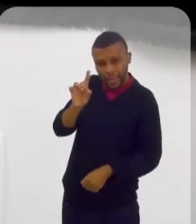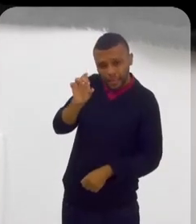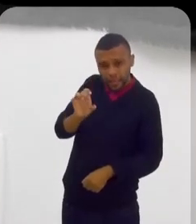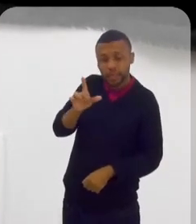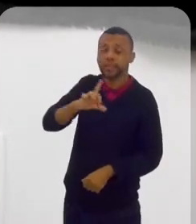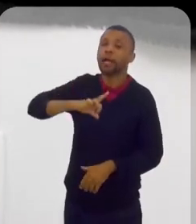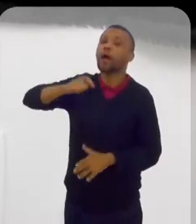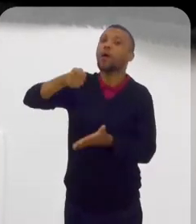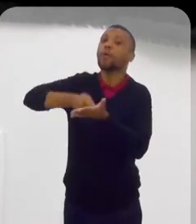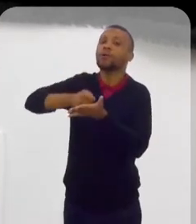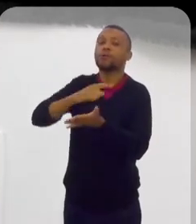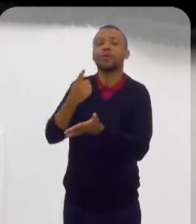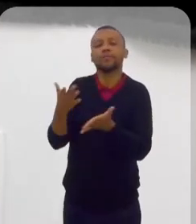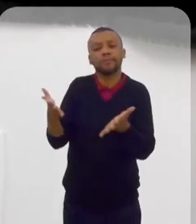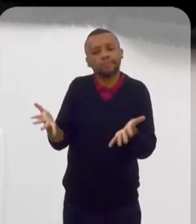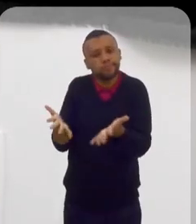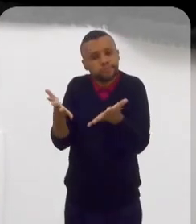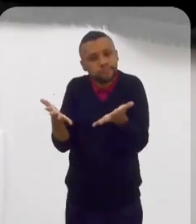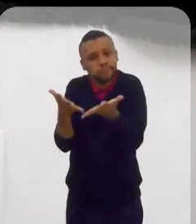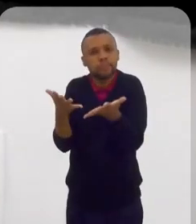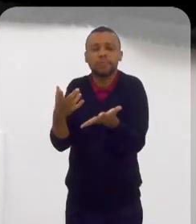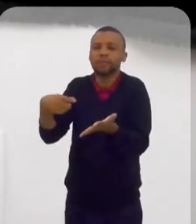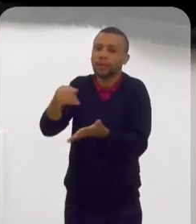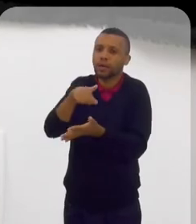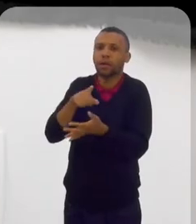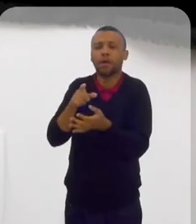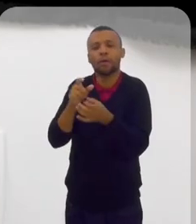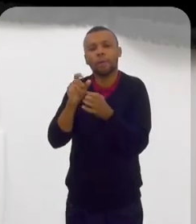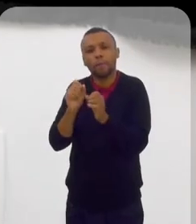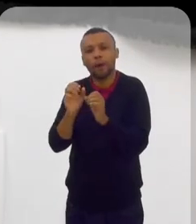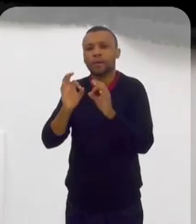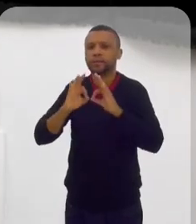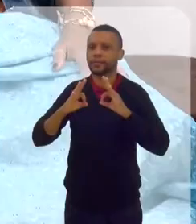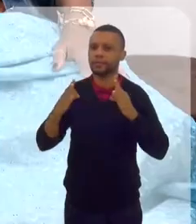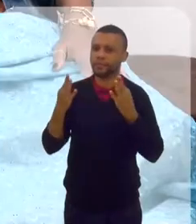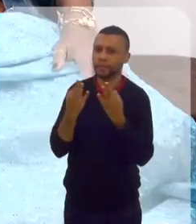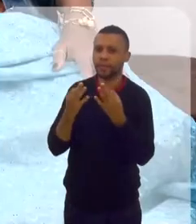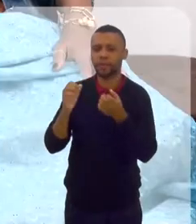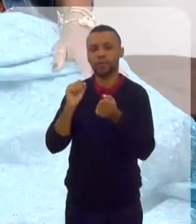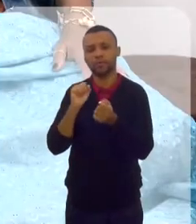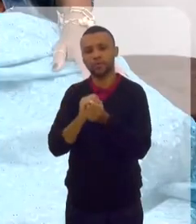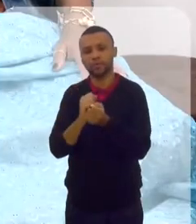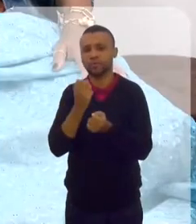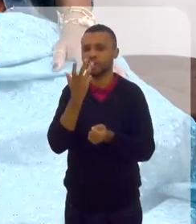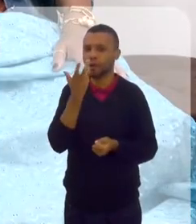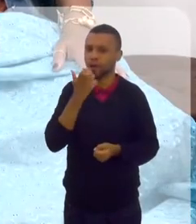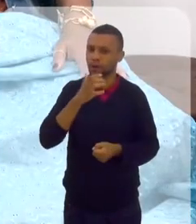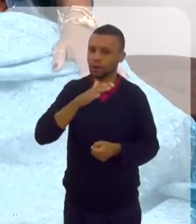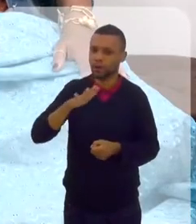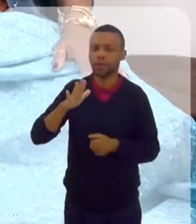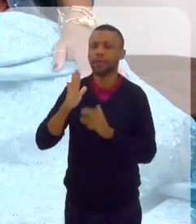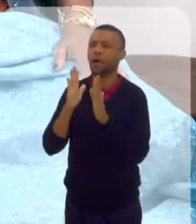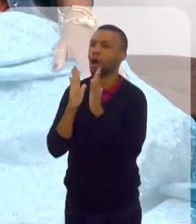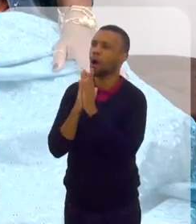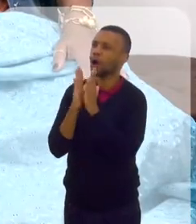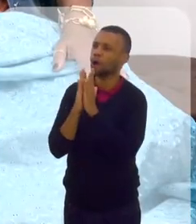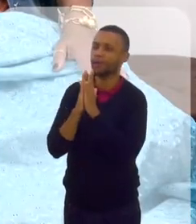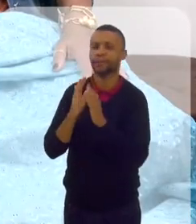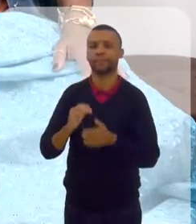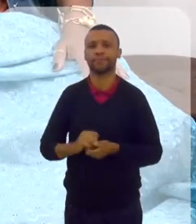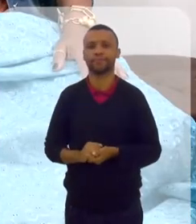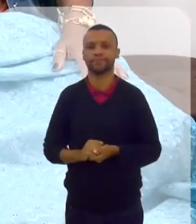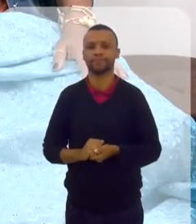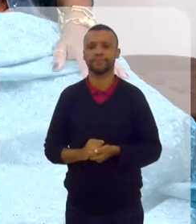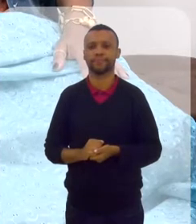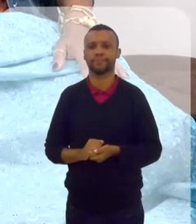Então, a gente sempre estimula, né? Para que a gente possa estar fazendo em família, ou com as crianças, a oração, tá?